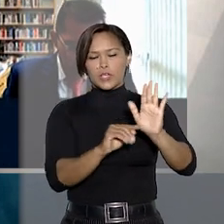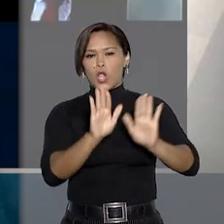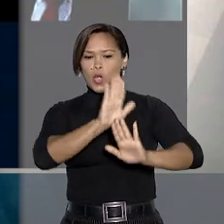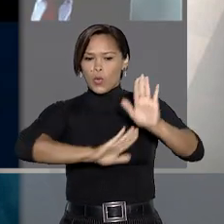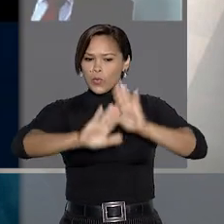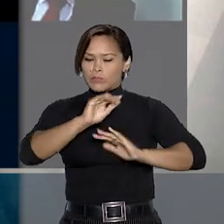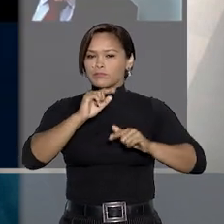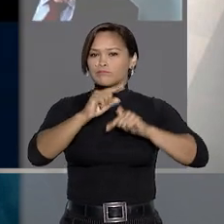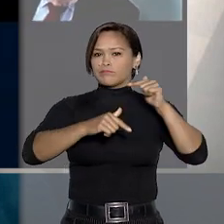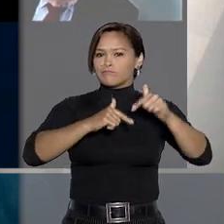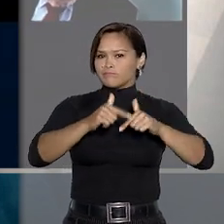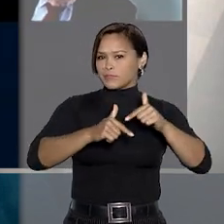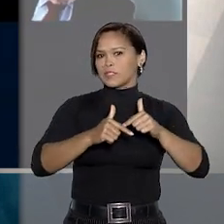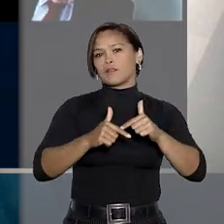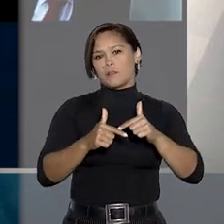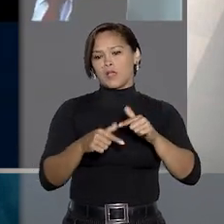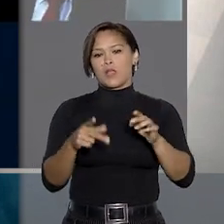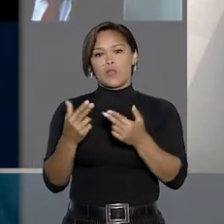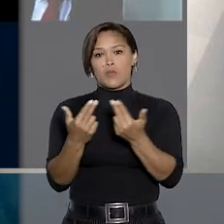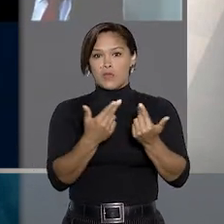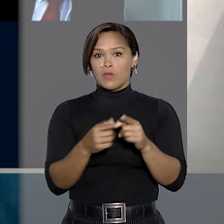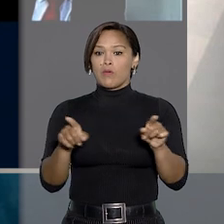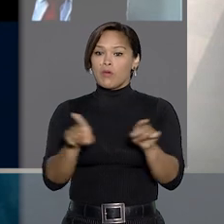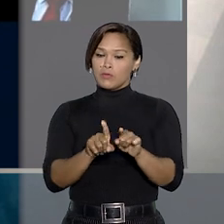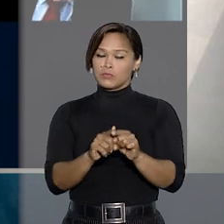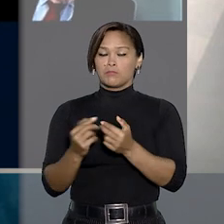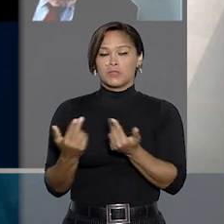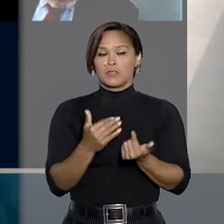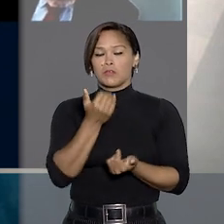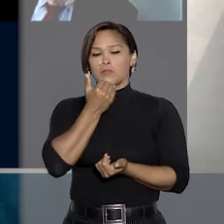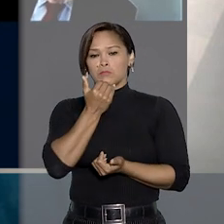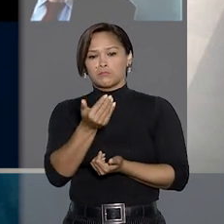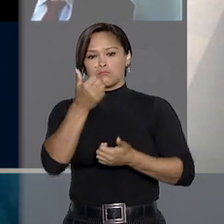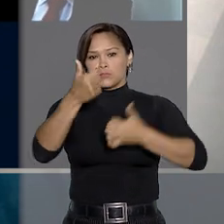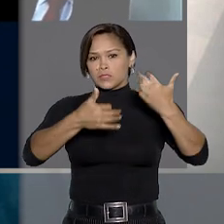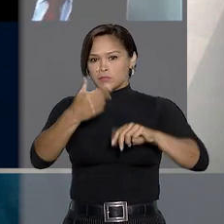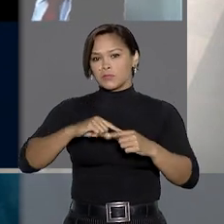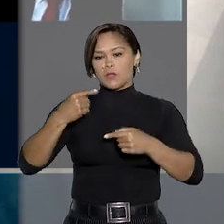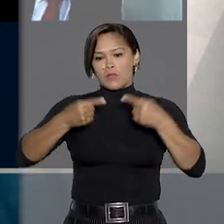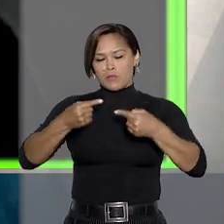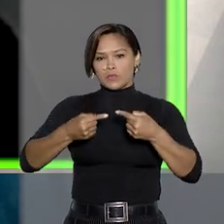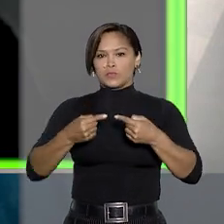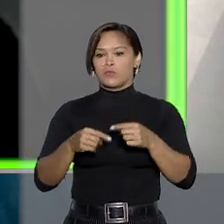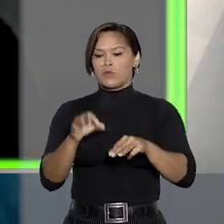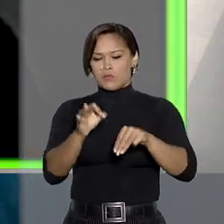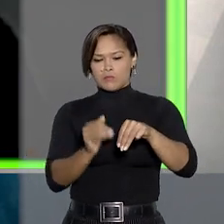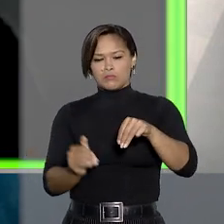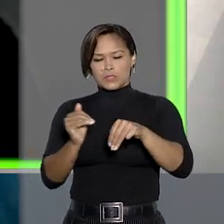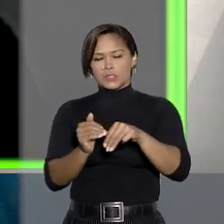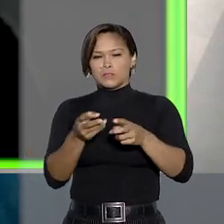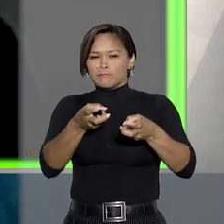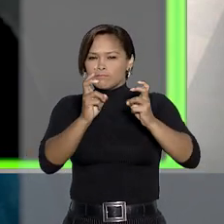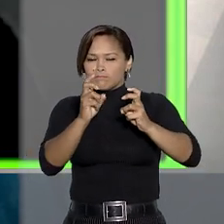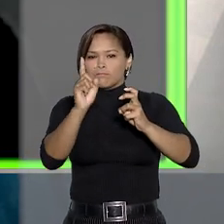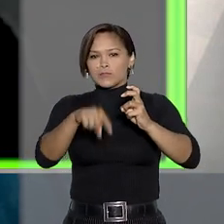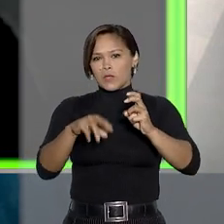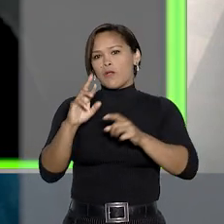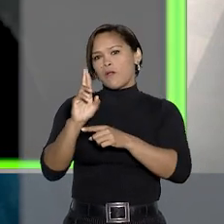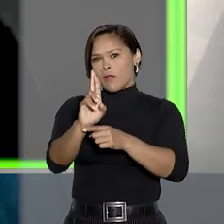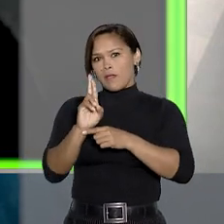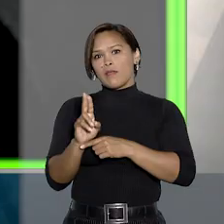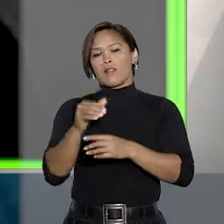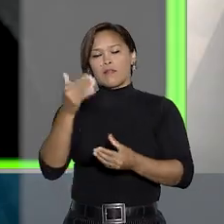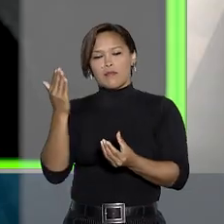preservação da atividade profissional, da mesma forma como alega a defesa do político. O ministro observou ainda que o